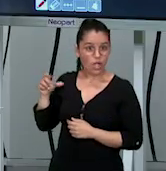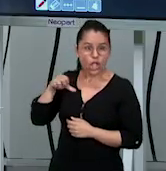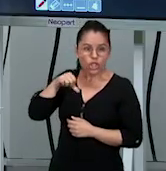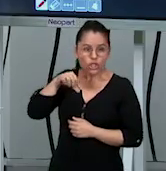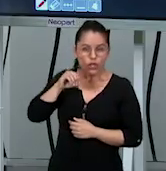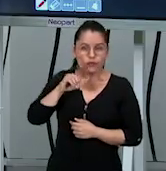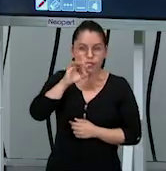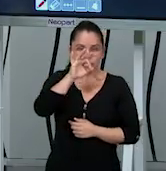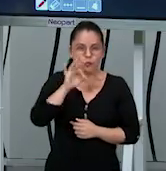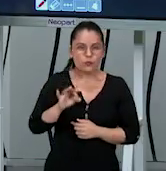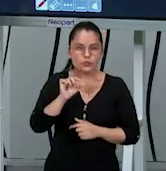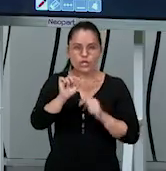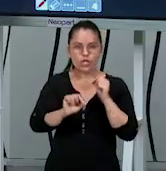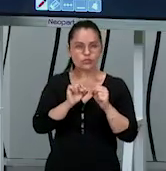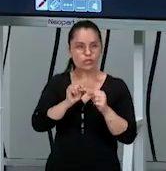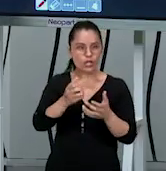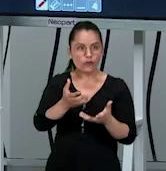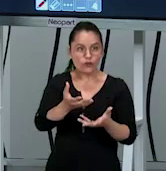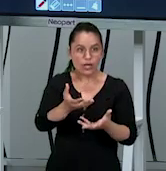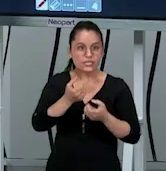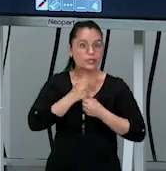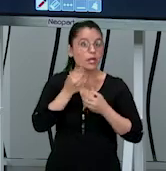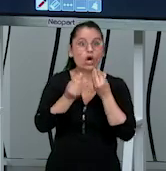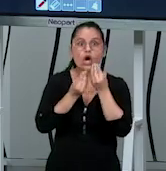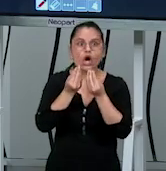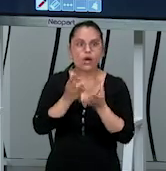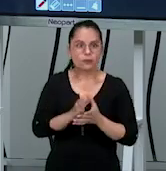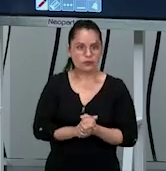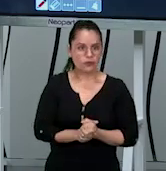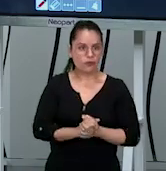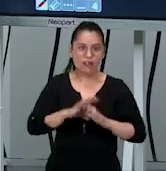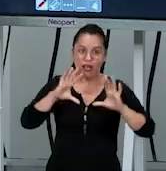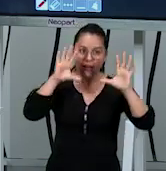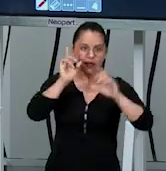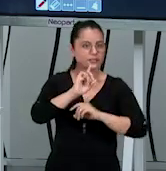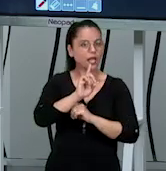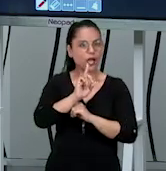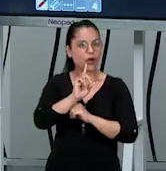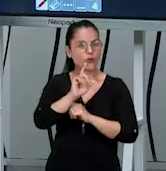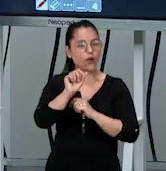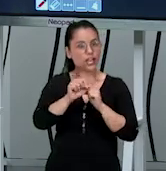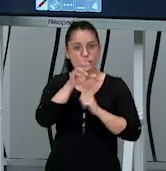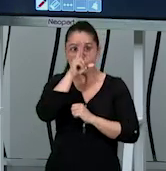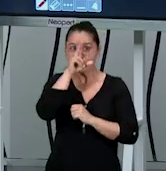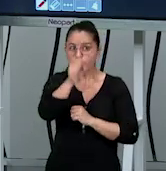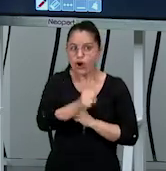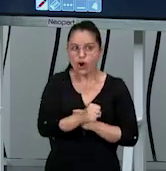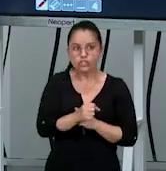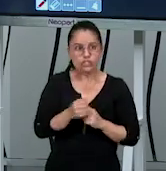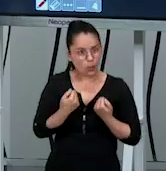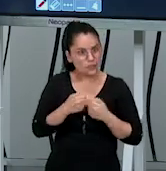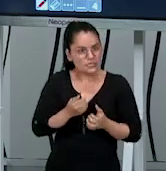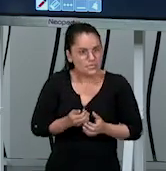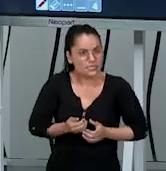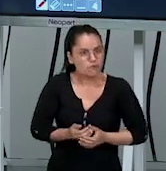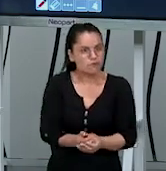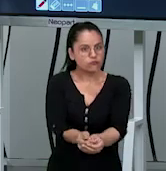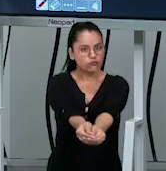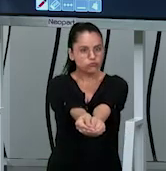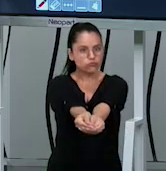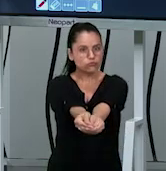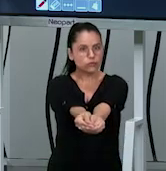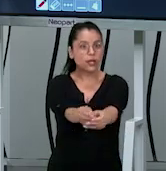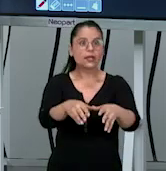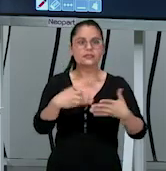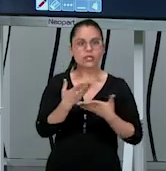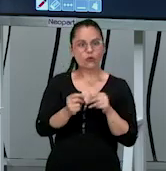% das vezes, eu vou receber de manchete, porque a bola vai vir baixa e forte. Então eu tenho que fazer isso aqui. Bola que vem na altura